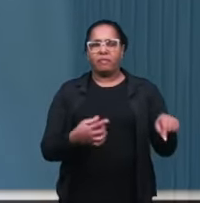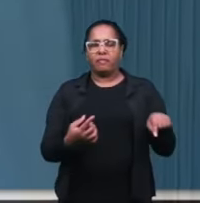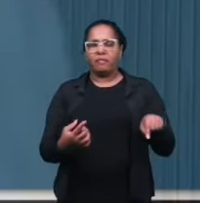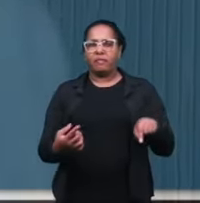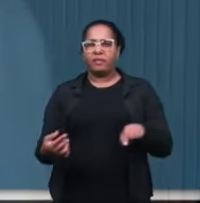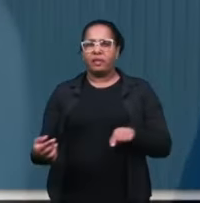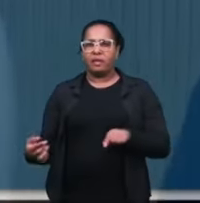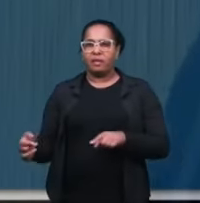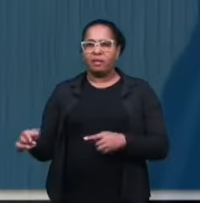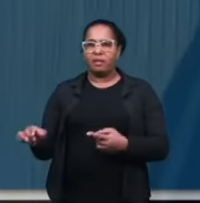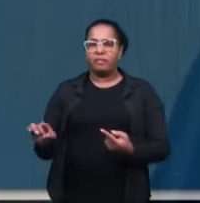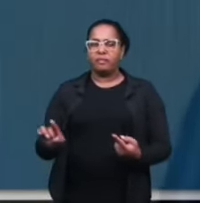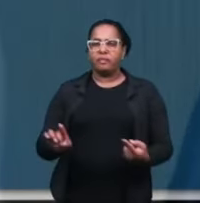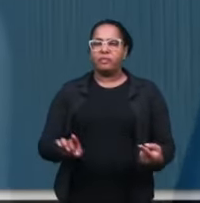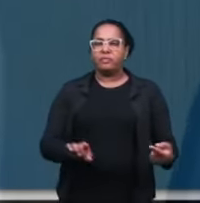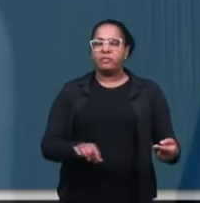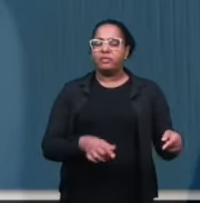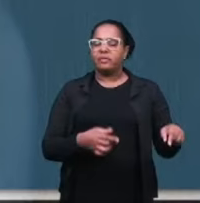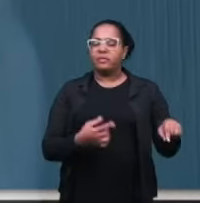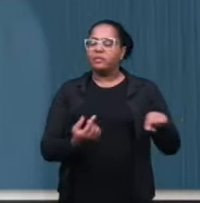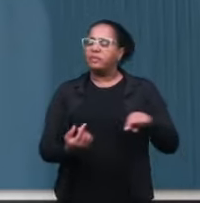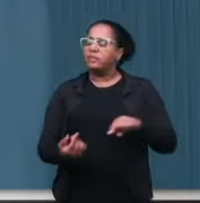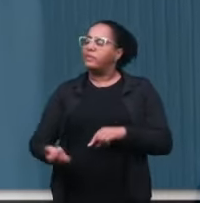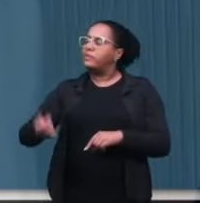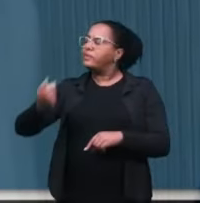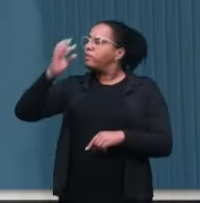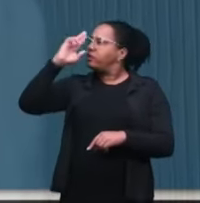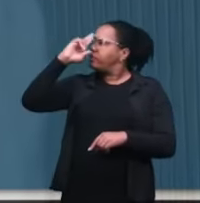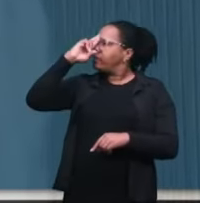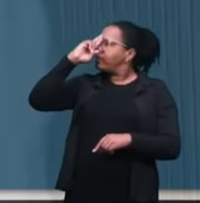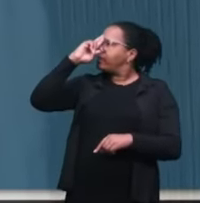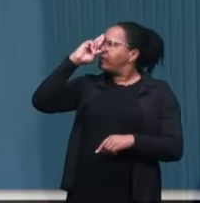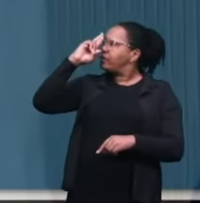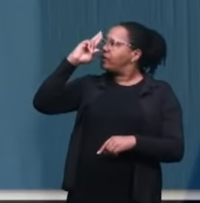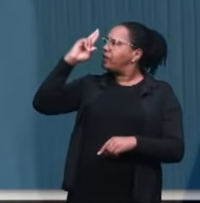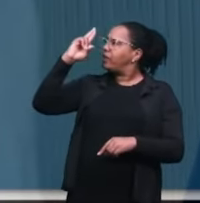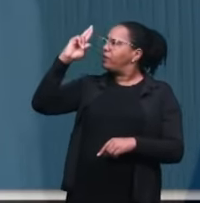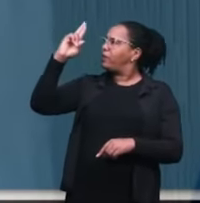Tu és o meu pastor